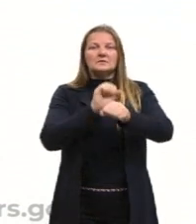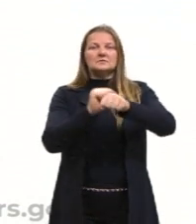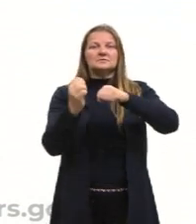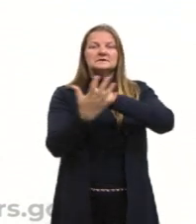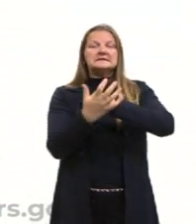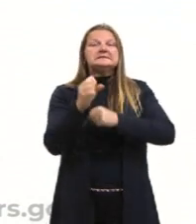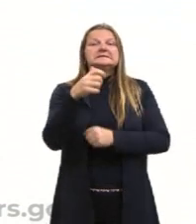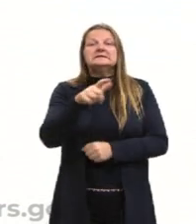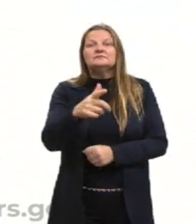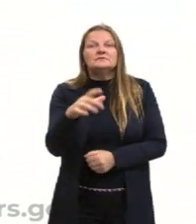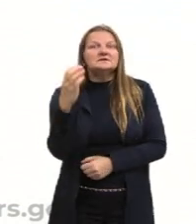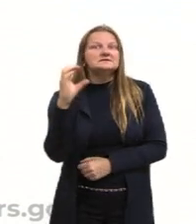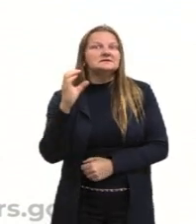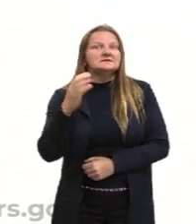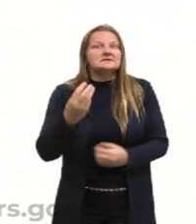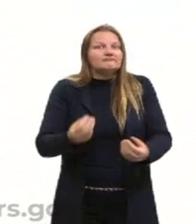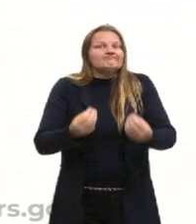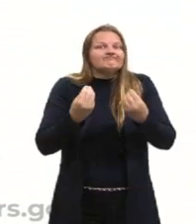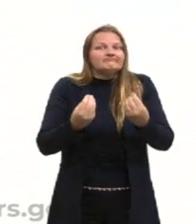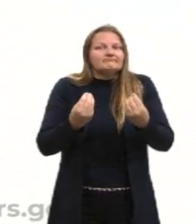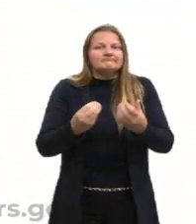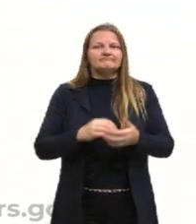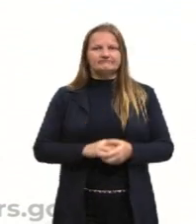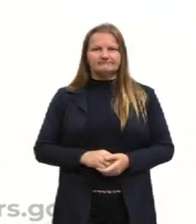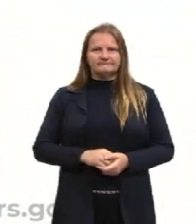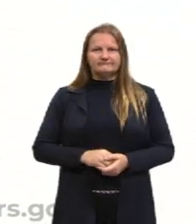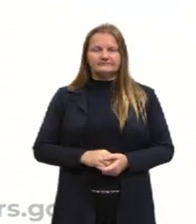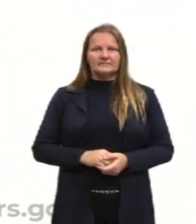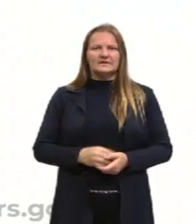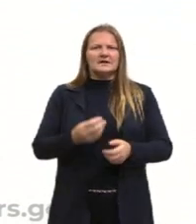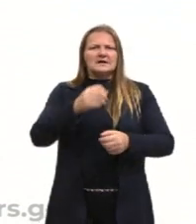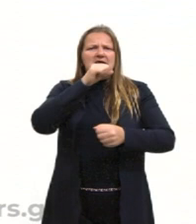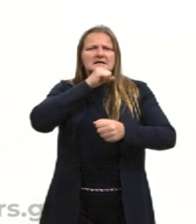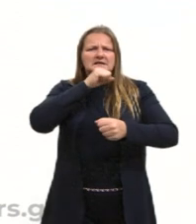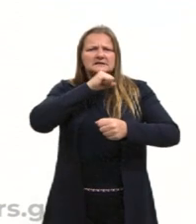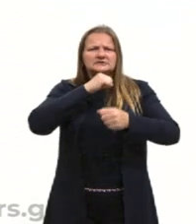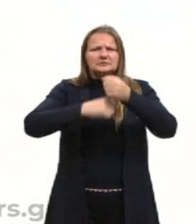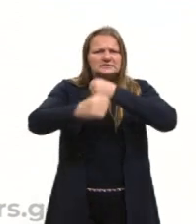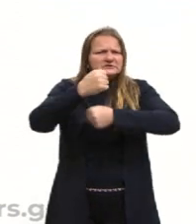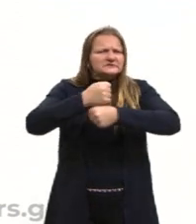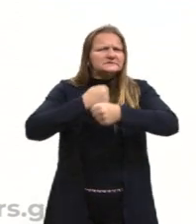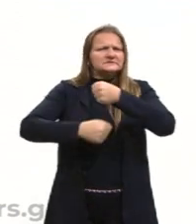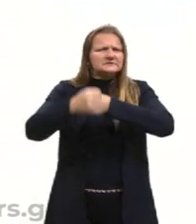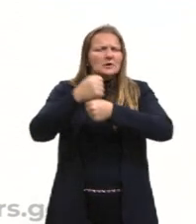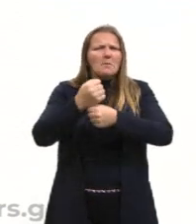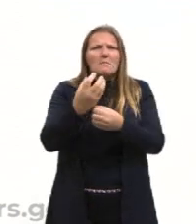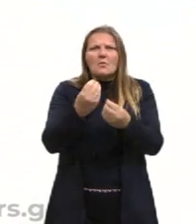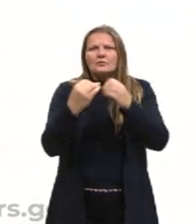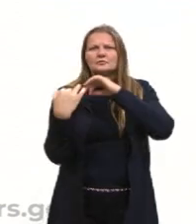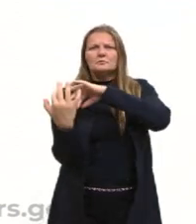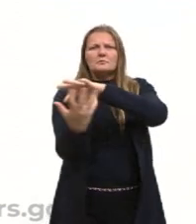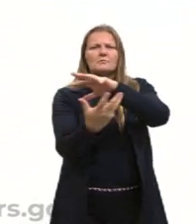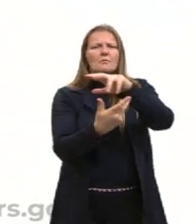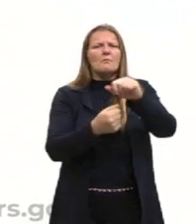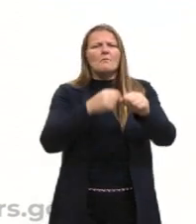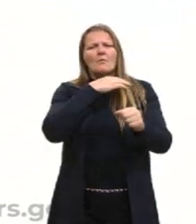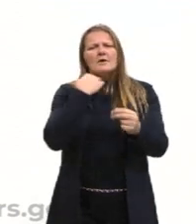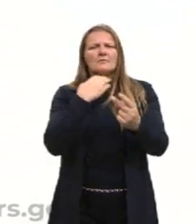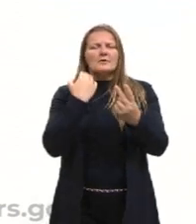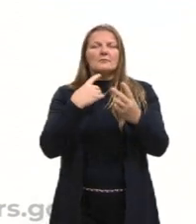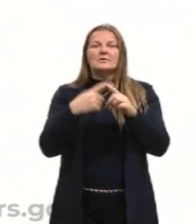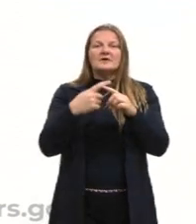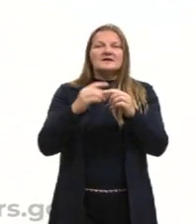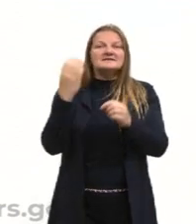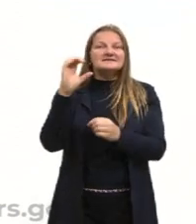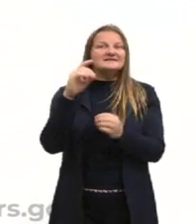ciência? Já tivemos outras pandemias em níveis mundiais, muitas pessoas morreram, porque a ciência talvez não